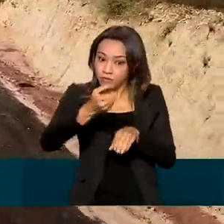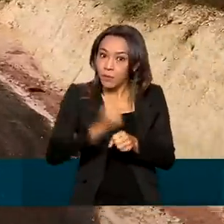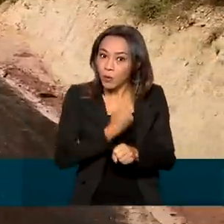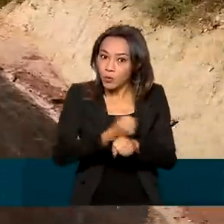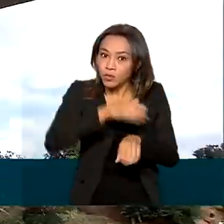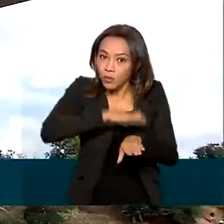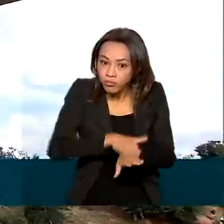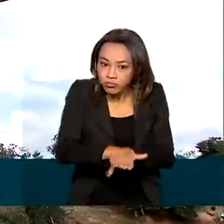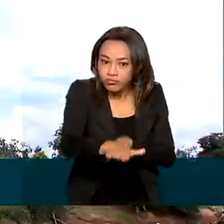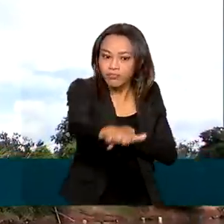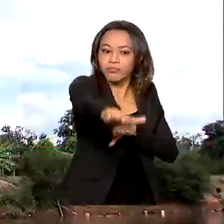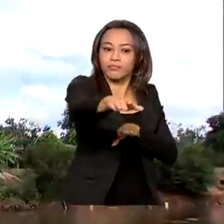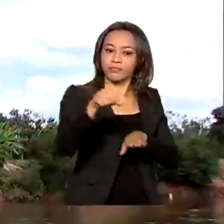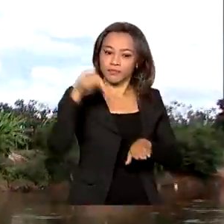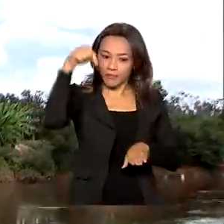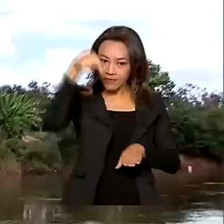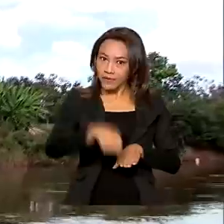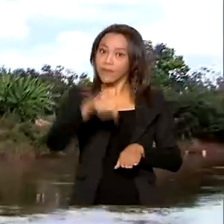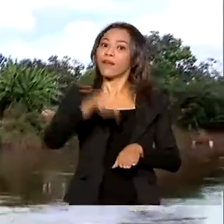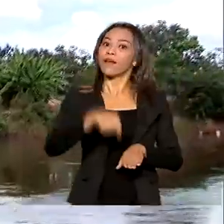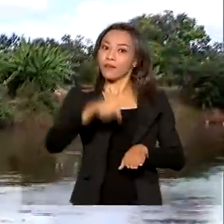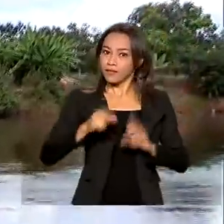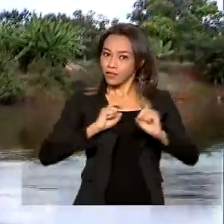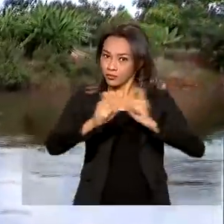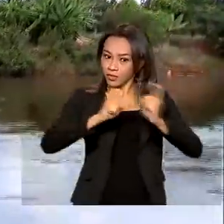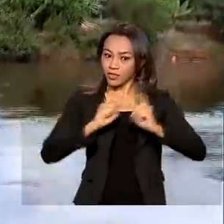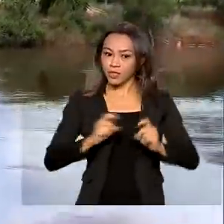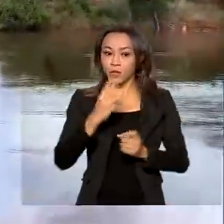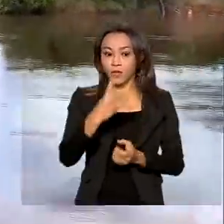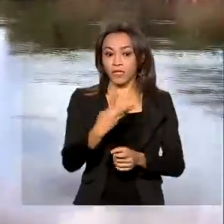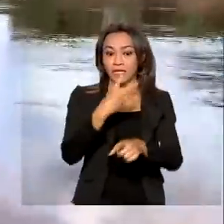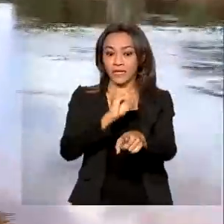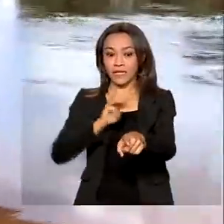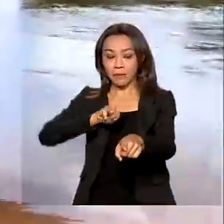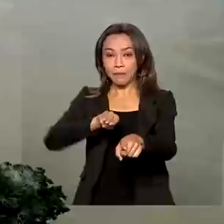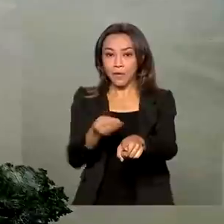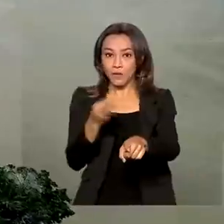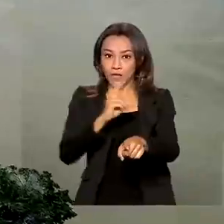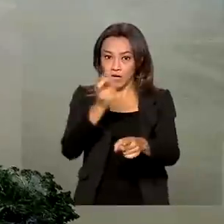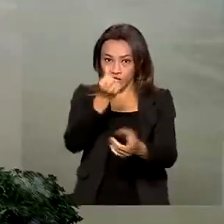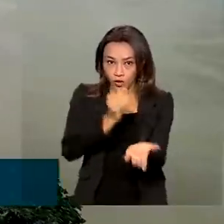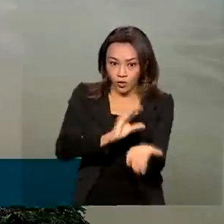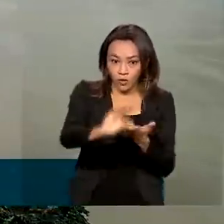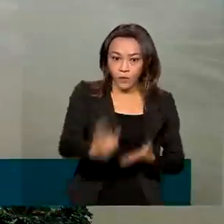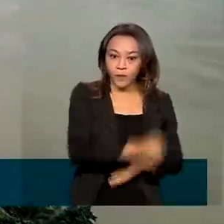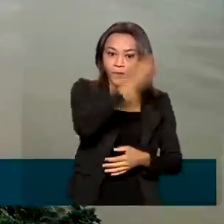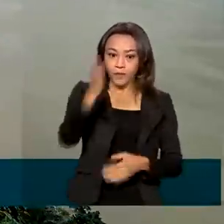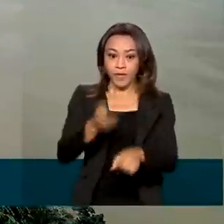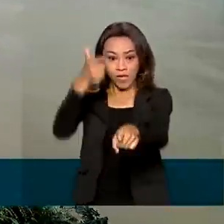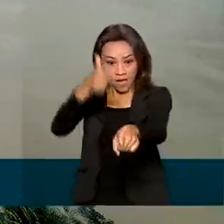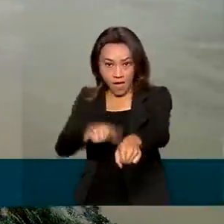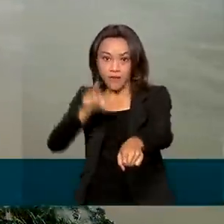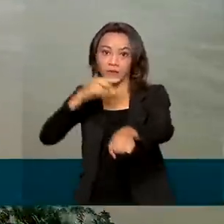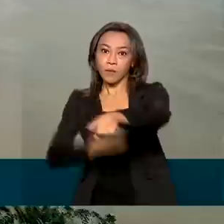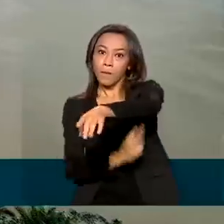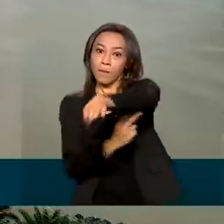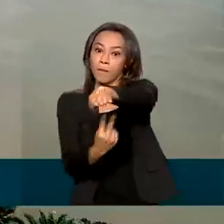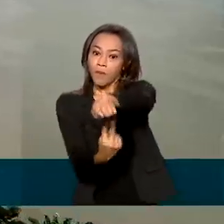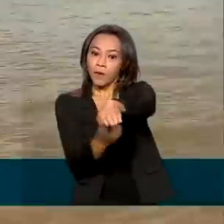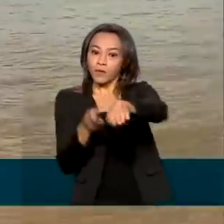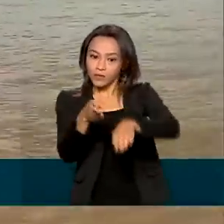integralmente nesta gestão com investimentos de 30 milhões de reais. E a ponte do Abunã, na BR